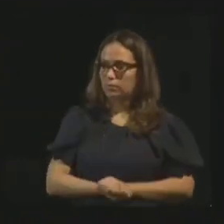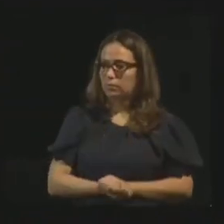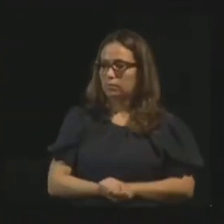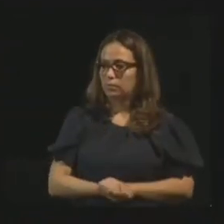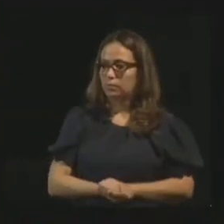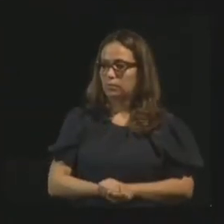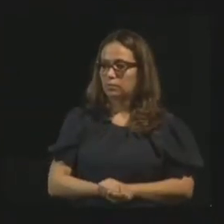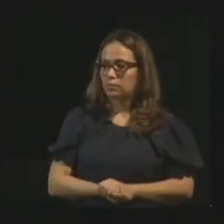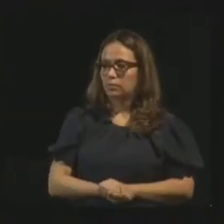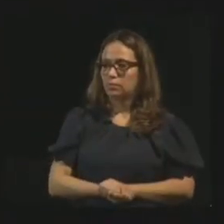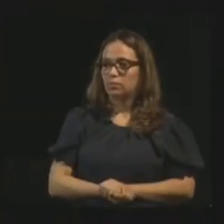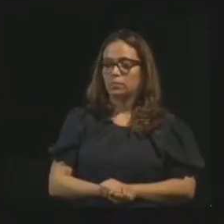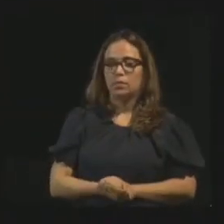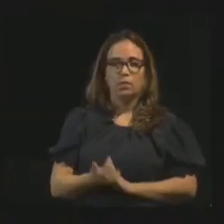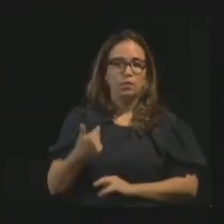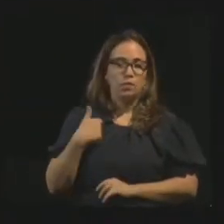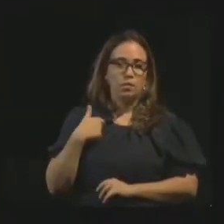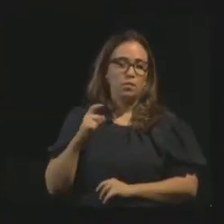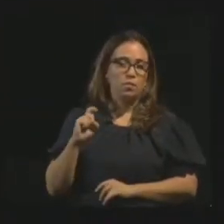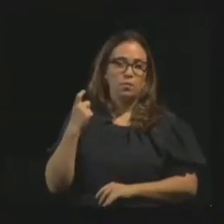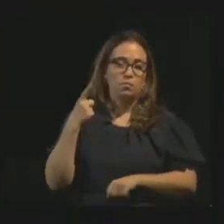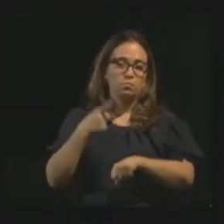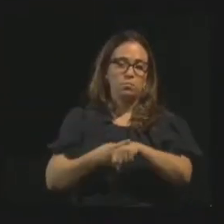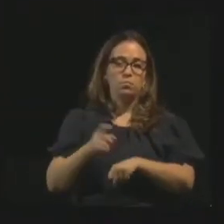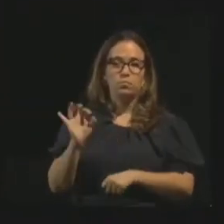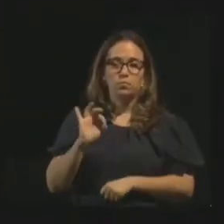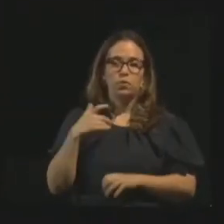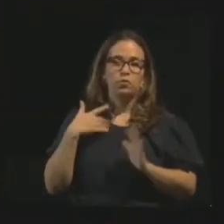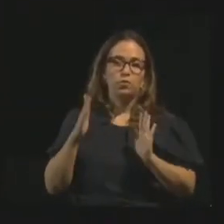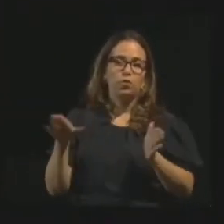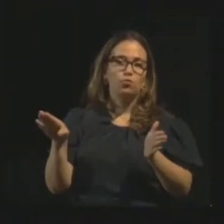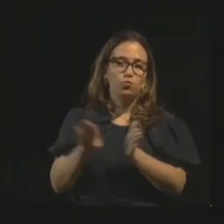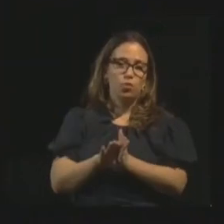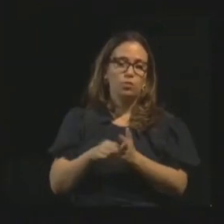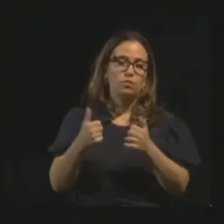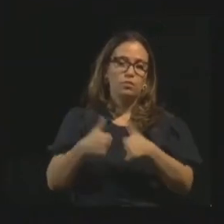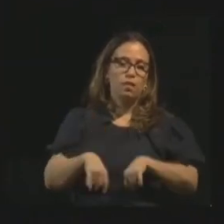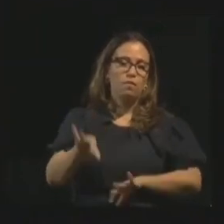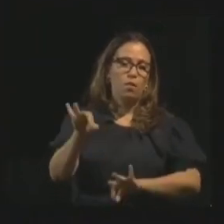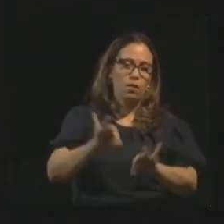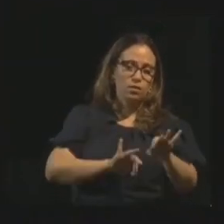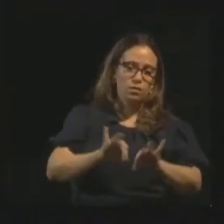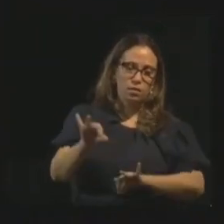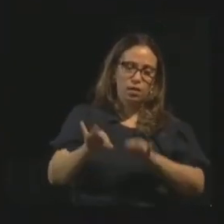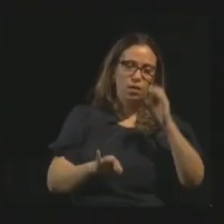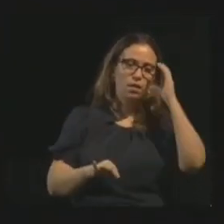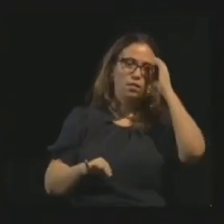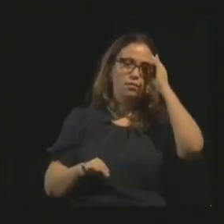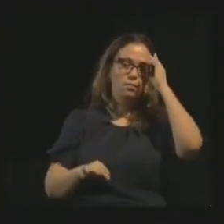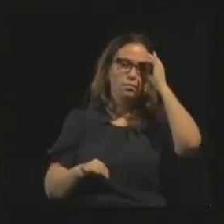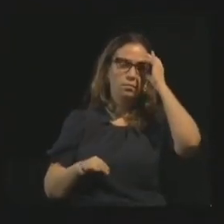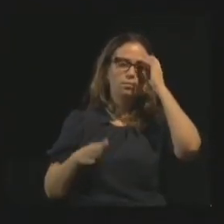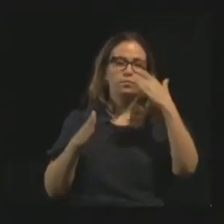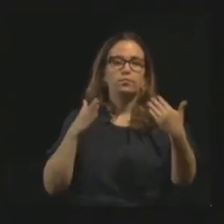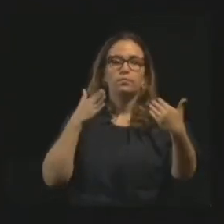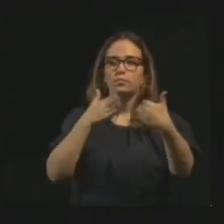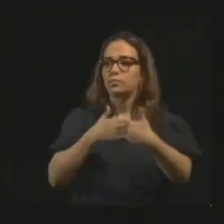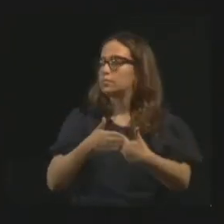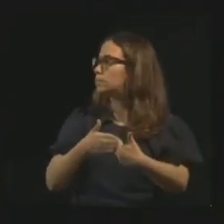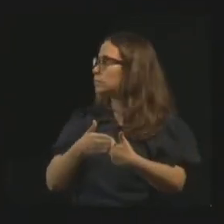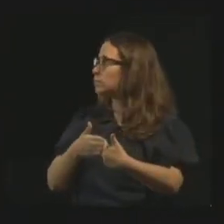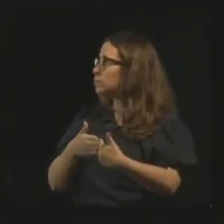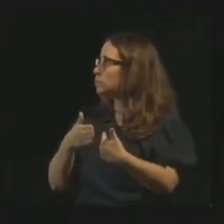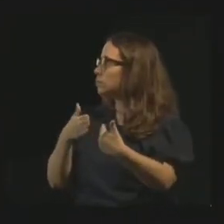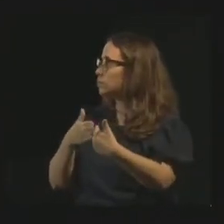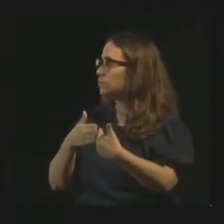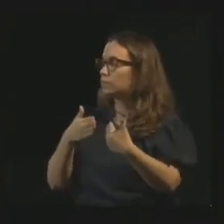Ainda bem que eu não peguei essa época, eu cheguei na época já tudo organizadinho, já fui logo atendido, na época se